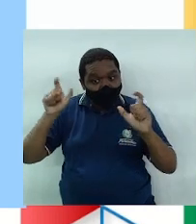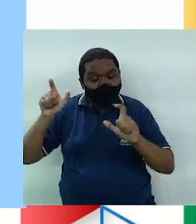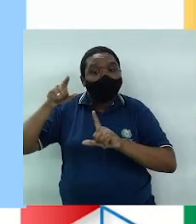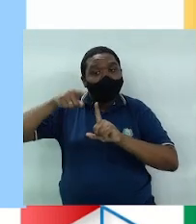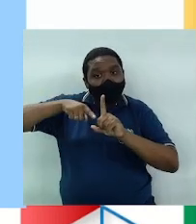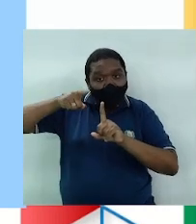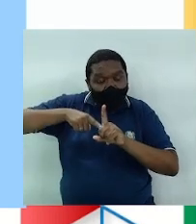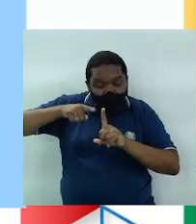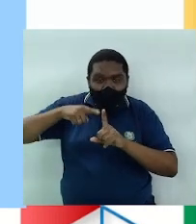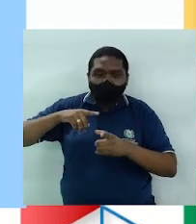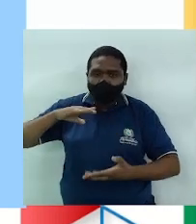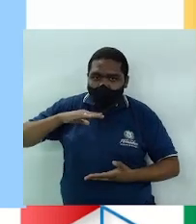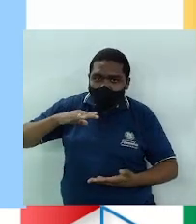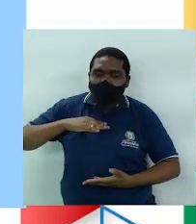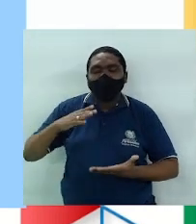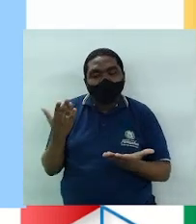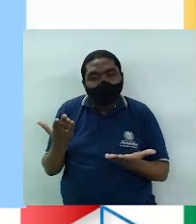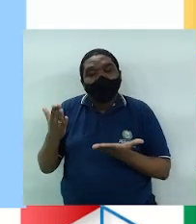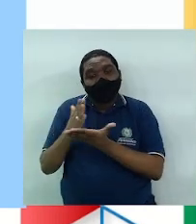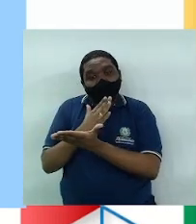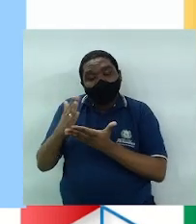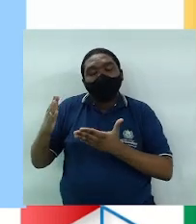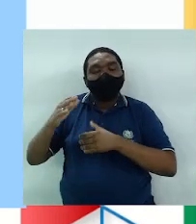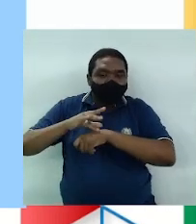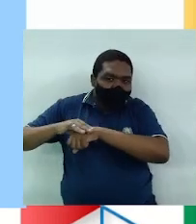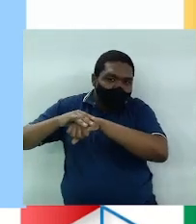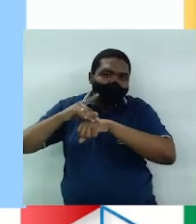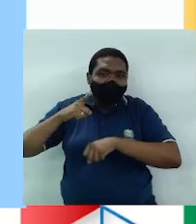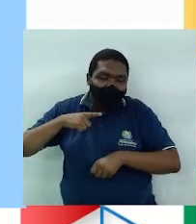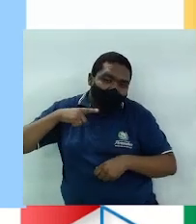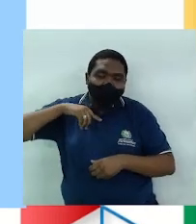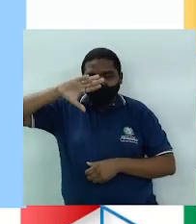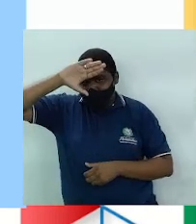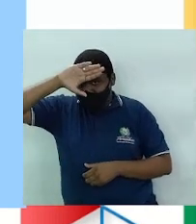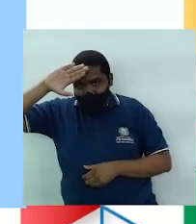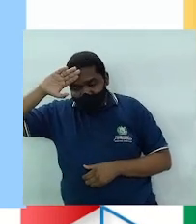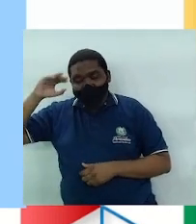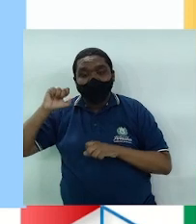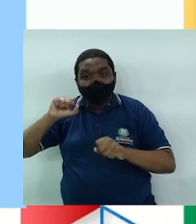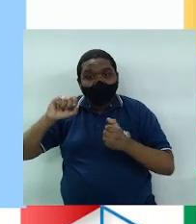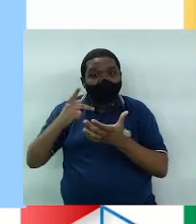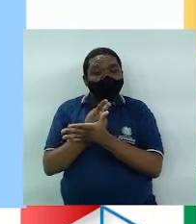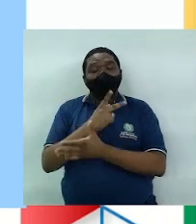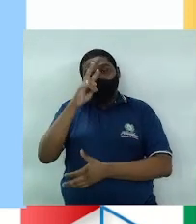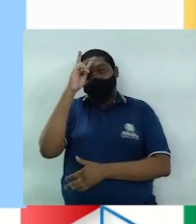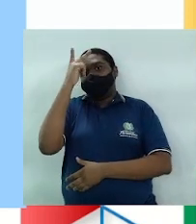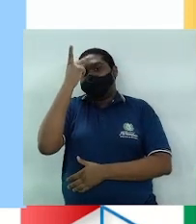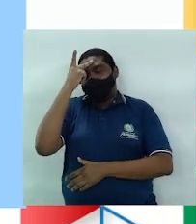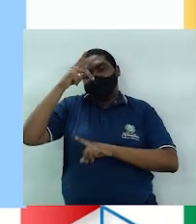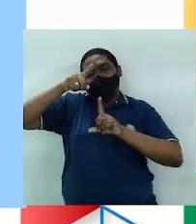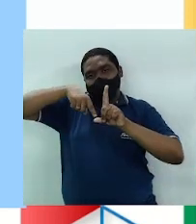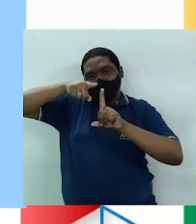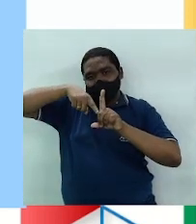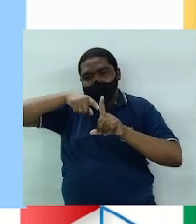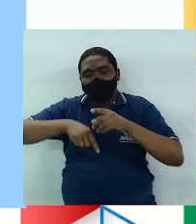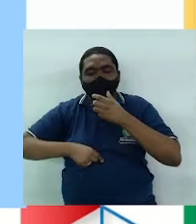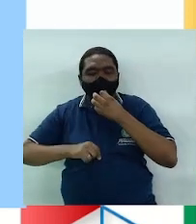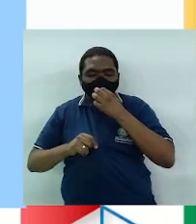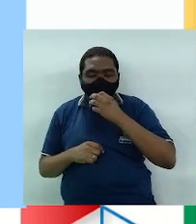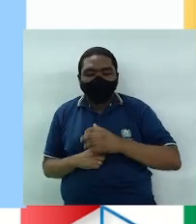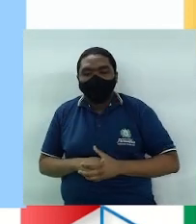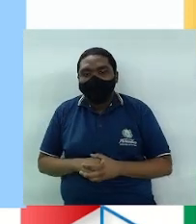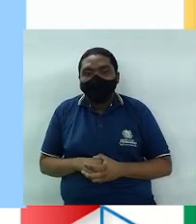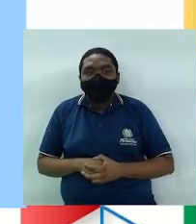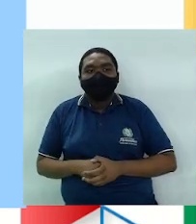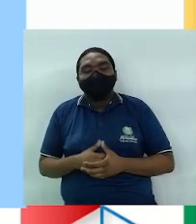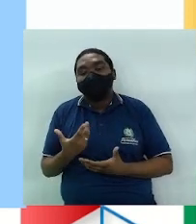Algumas doenças que provocam febre podem confundir as anotações da temperatura. Existe que o casal